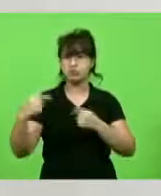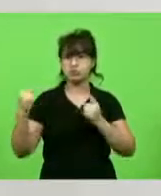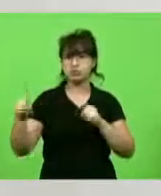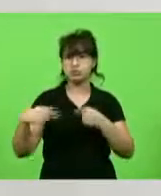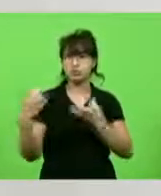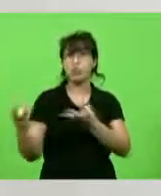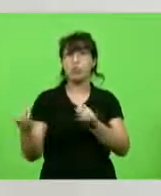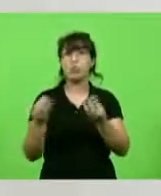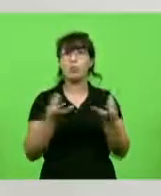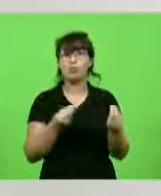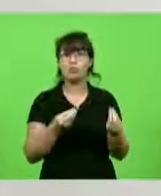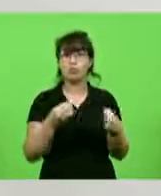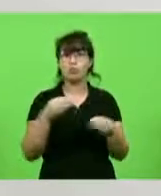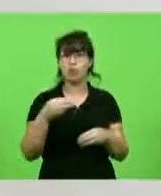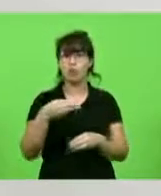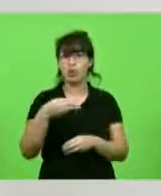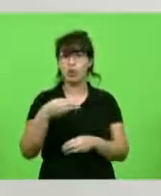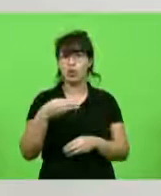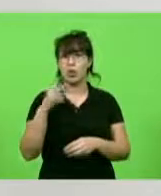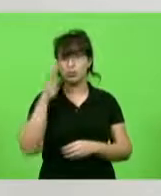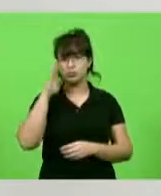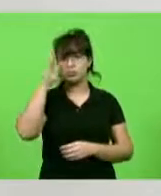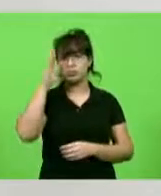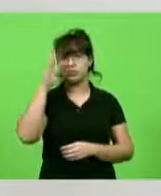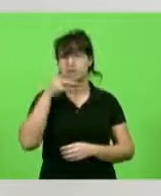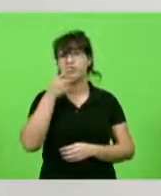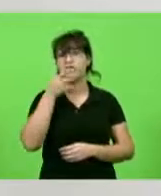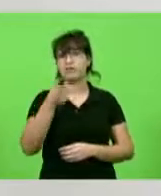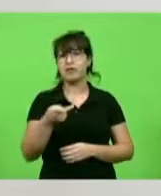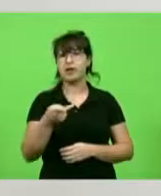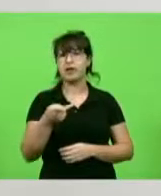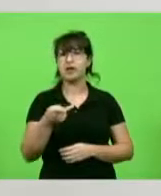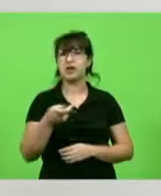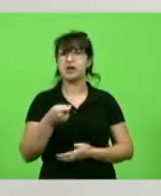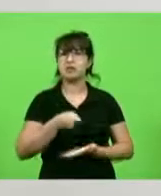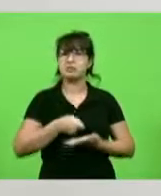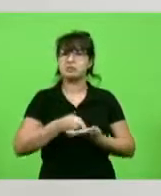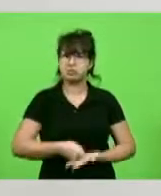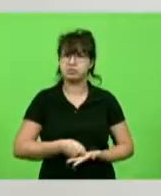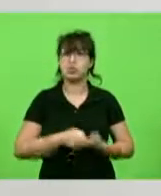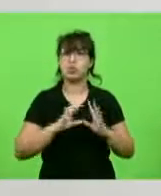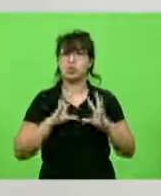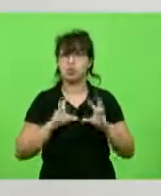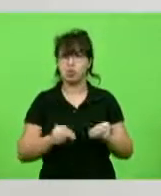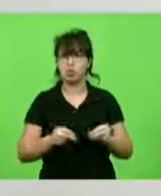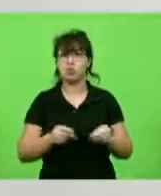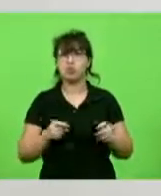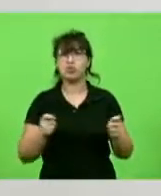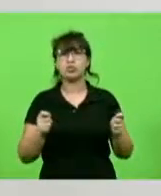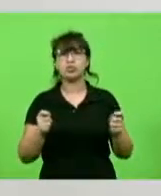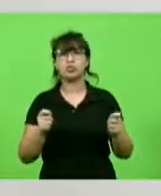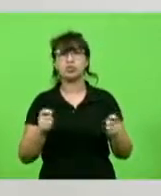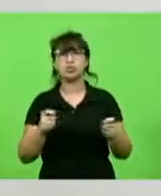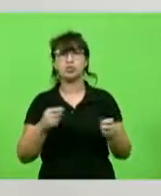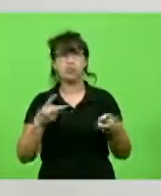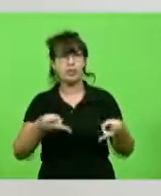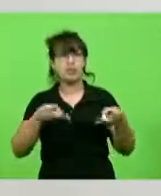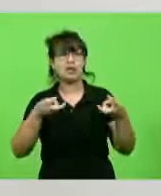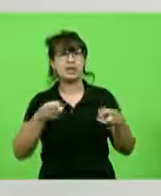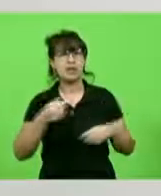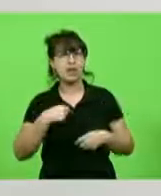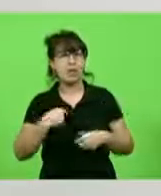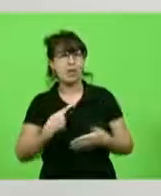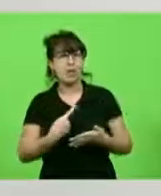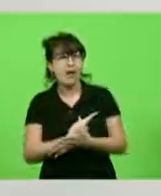de militares no Estado, mas pesaram a mão, e todo mundo conseguiu identificar que ali foi um erro de colocação minha, não tem